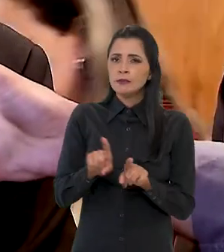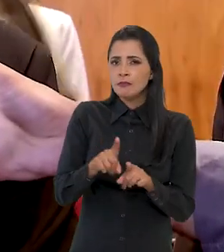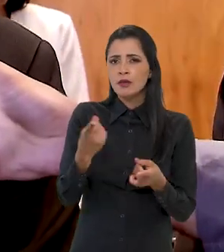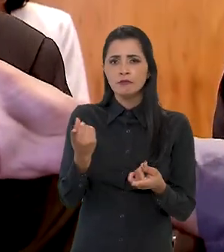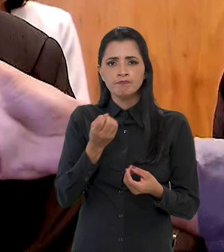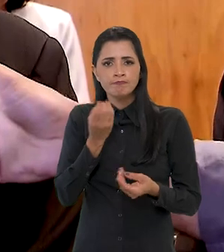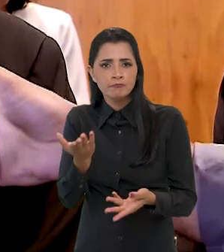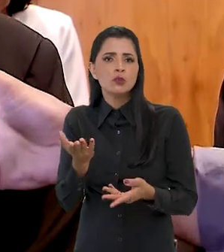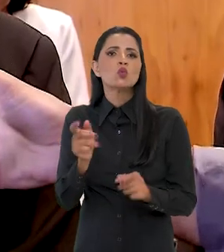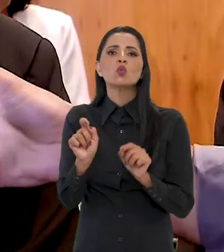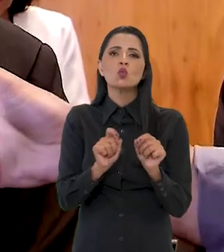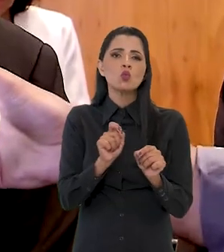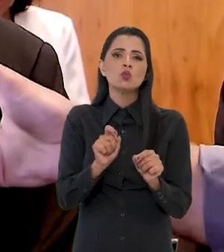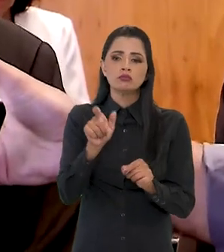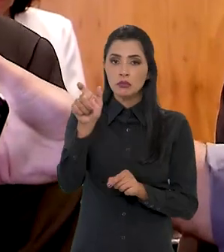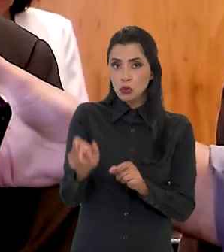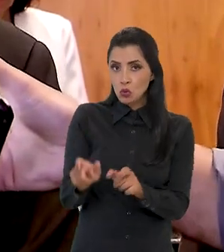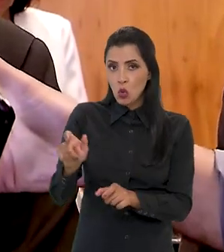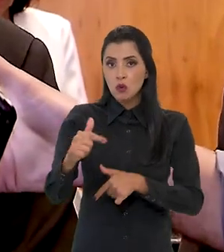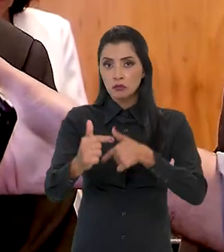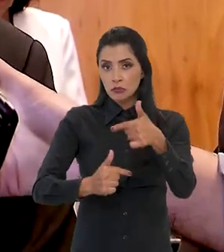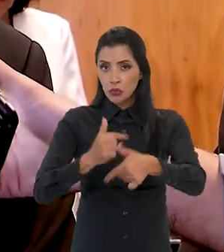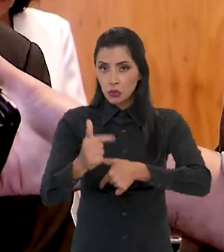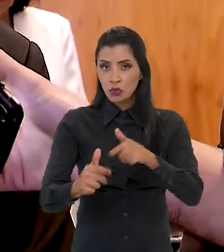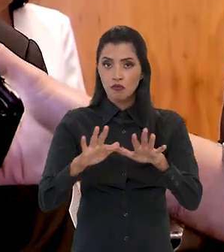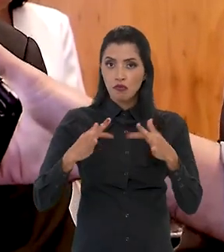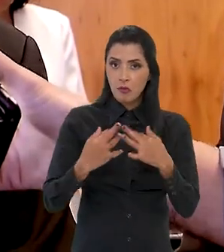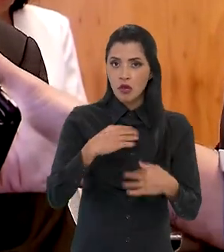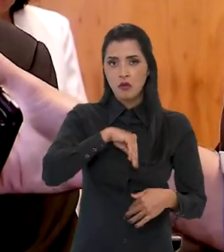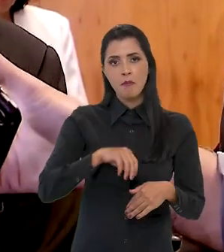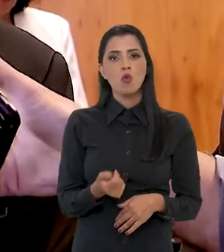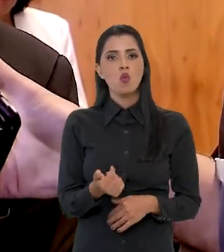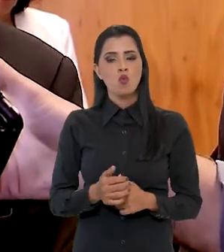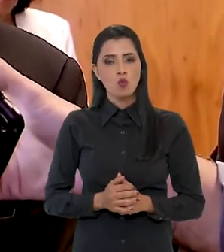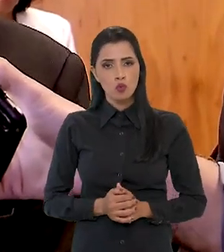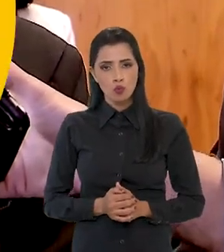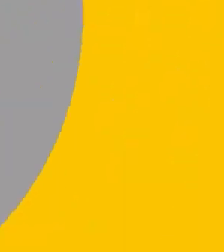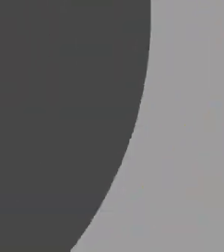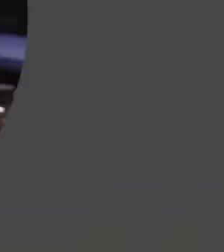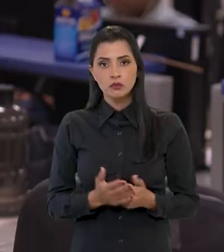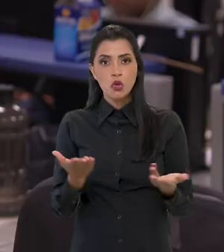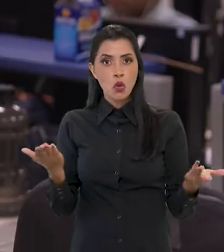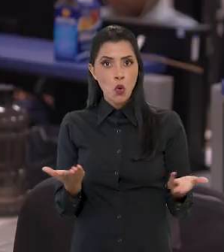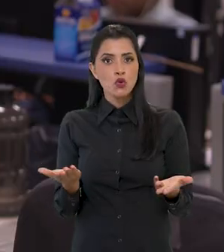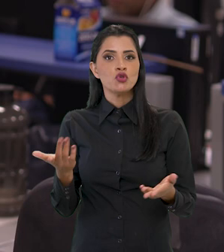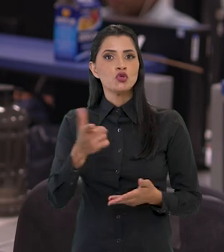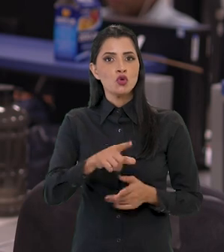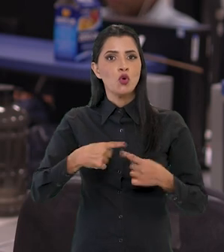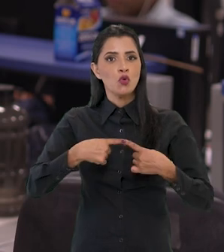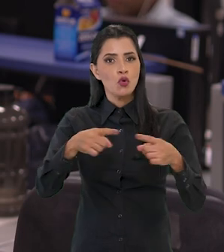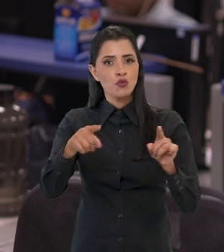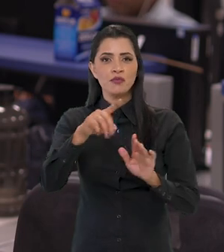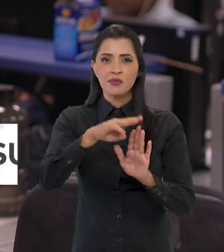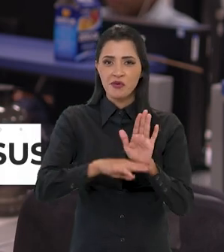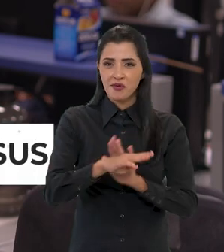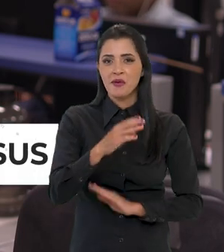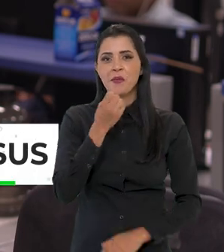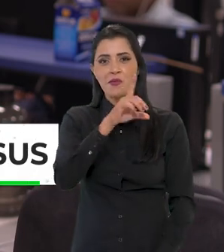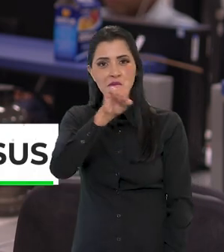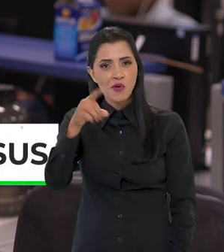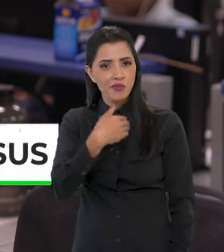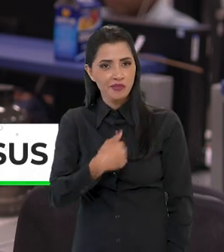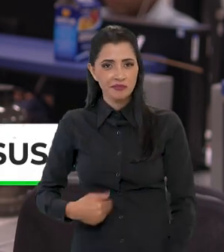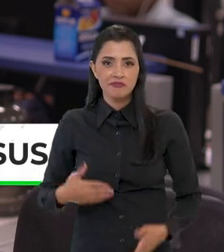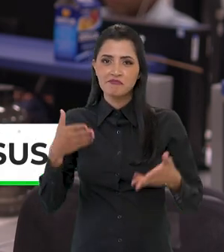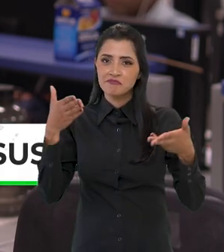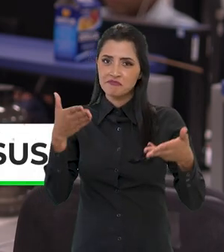pé, beneficiando especialmente trabalhadores, famílias de baixa renda. E hoje, na ré-estreia do programa Bom